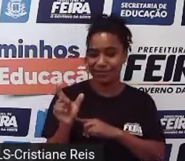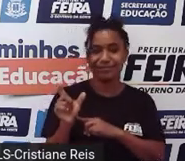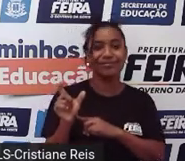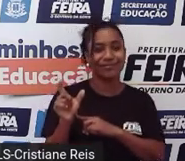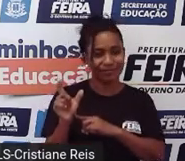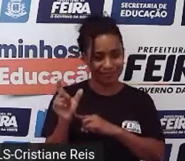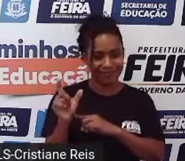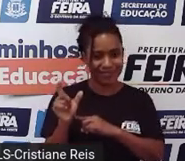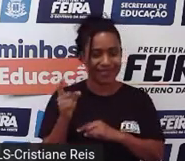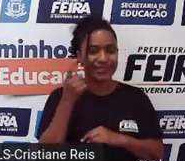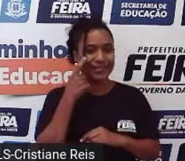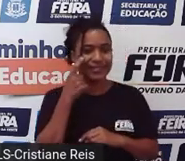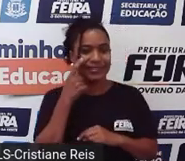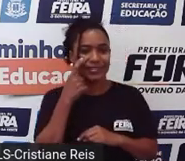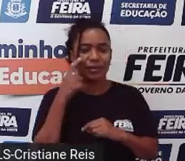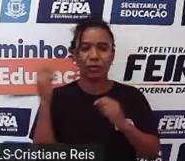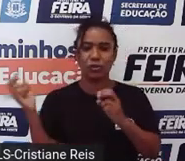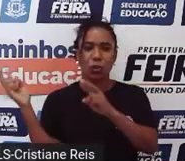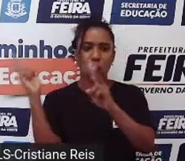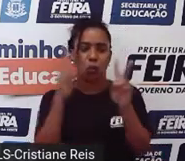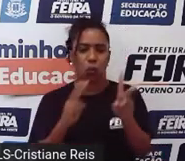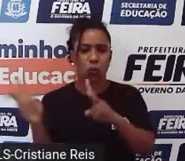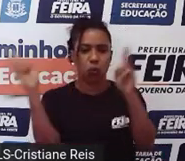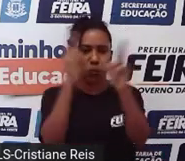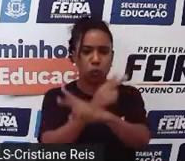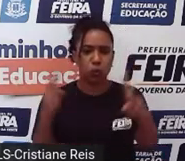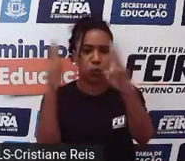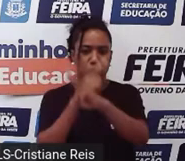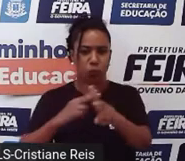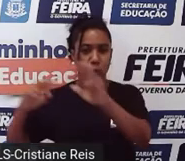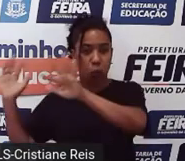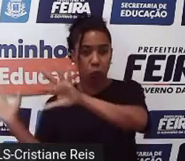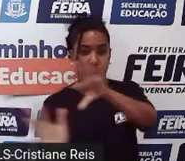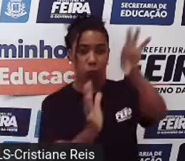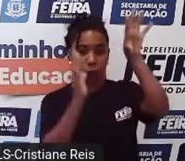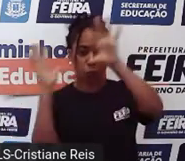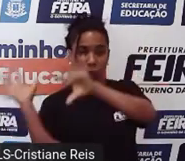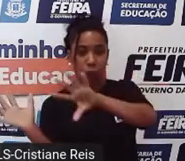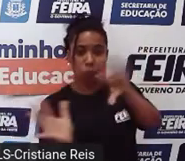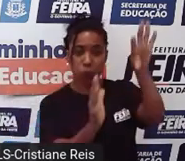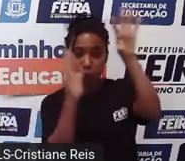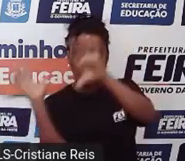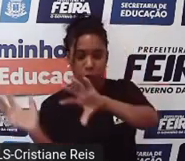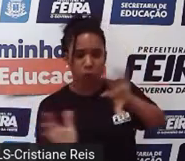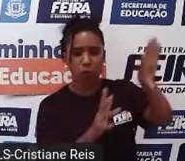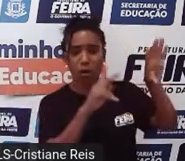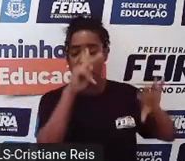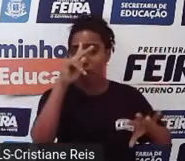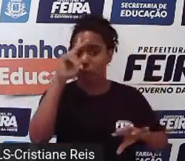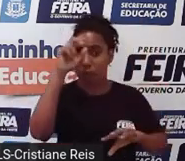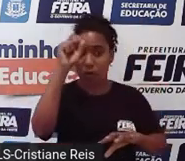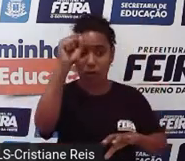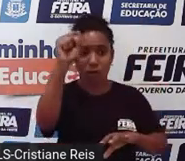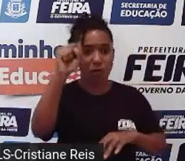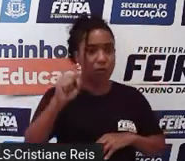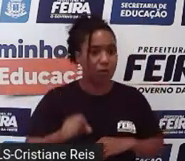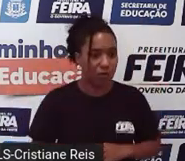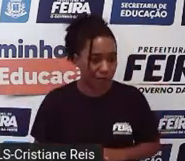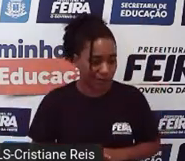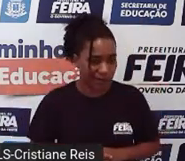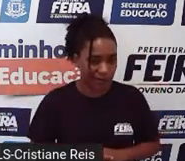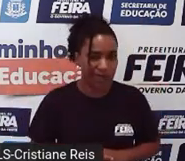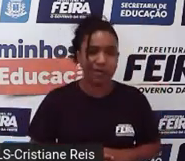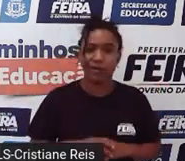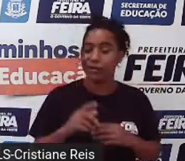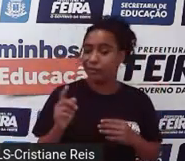referir a uma inversão de ventos que acontece durante essas estações. E essas monções são divididas em duas.